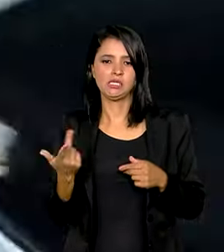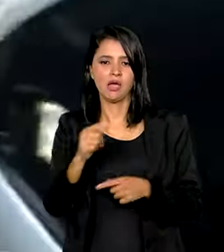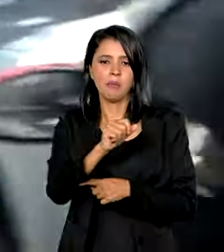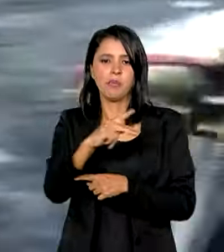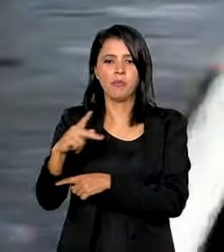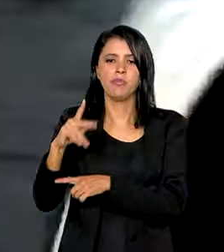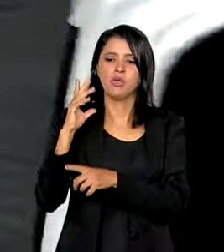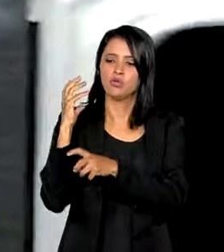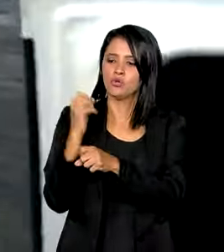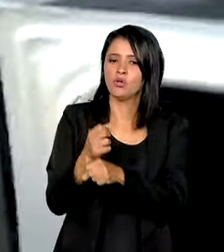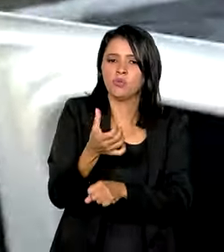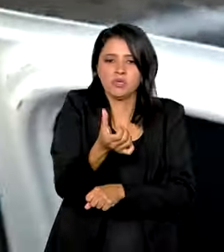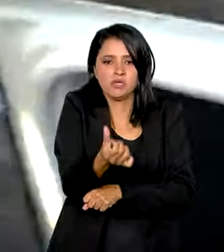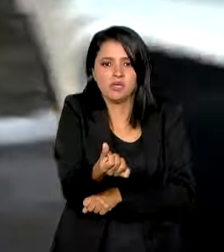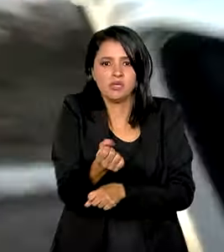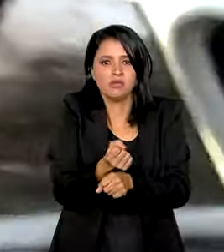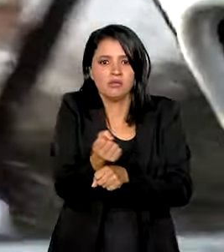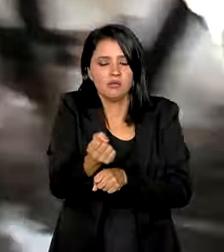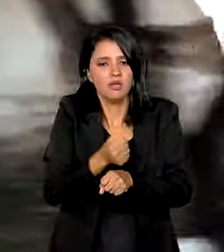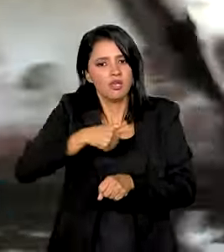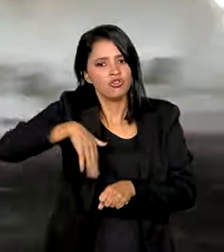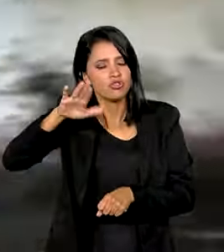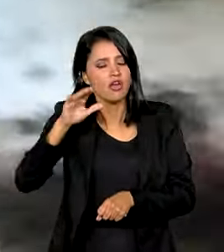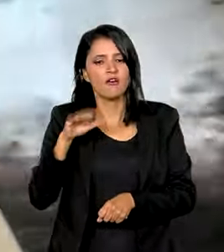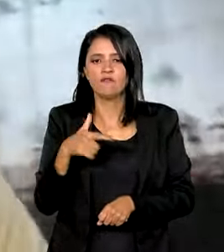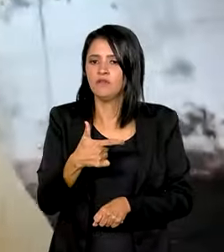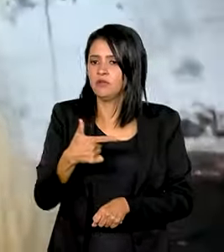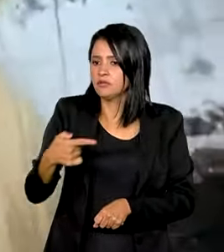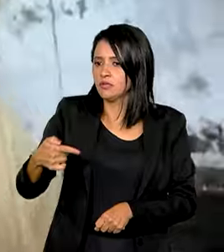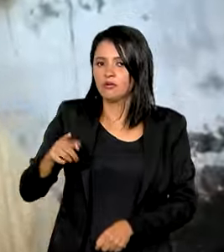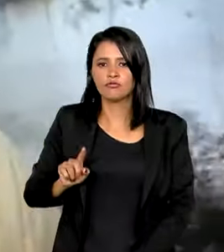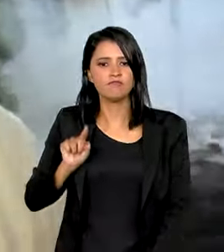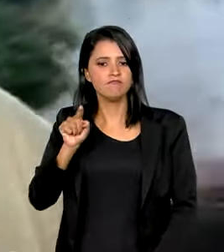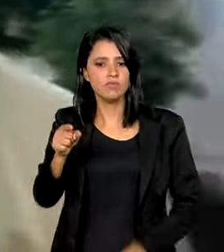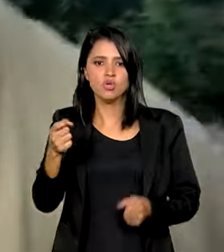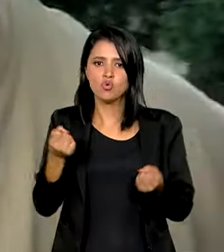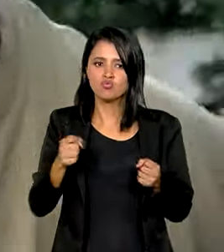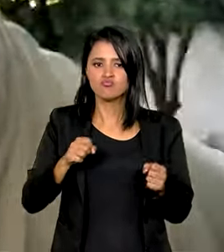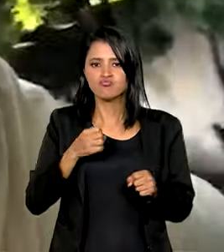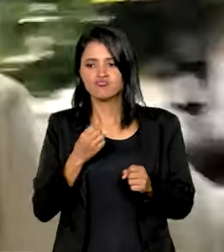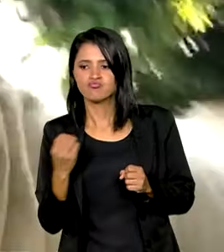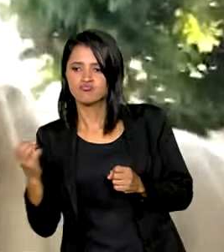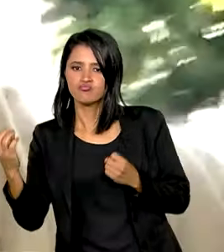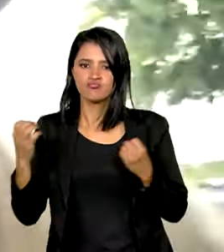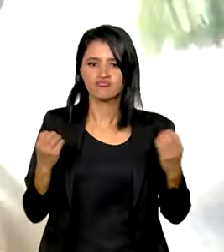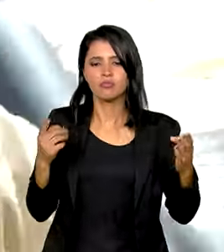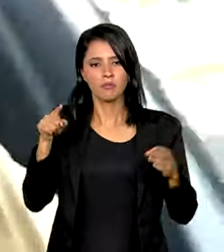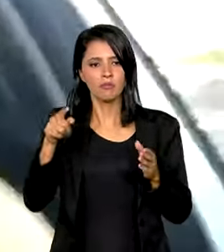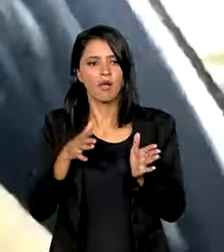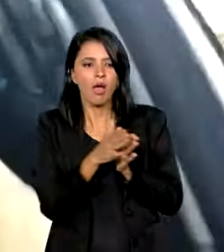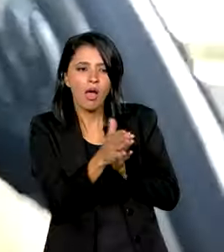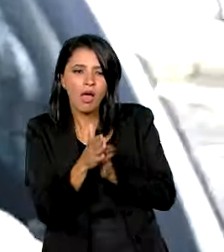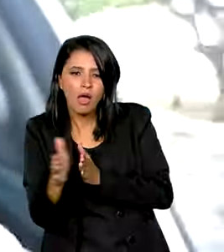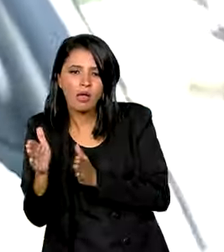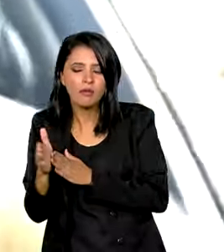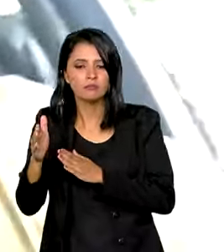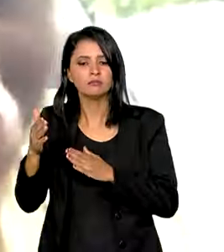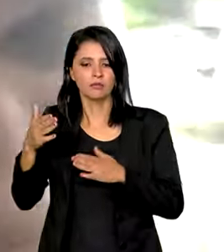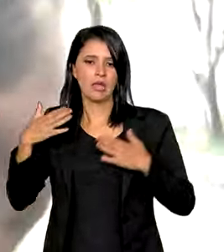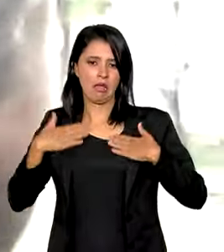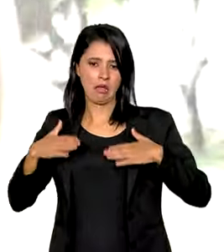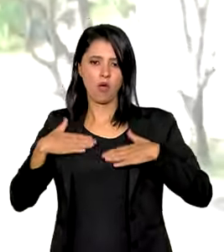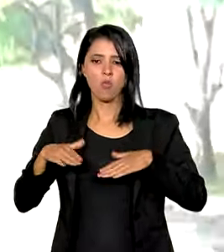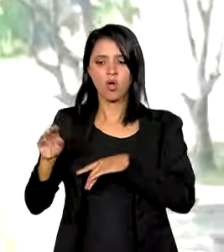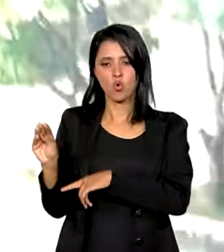anos e já fez mais de 27 mil viagens. Para rodar com tranquilidade, ele conta que além de cuidar do